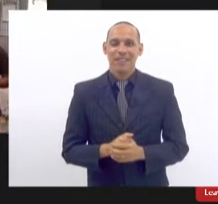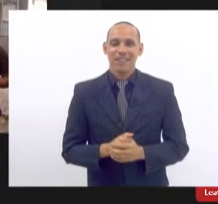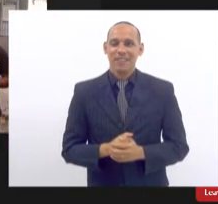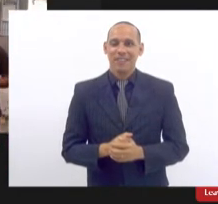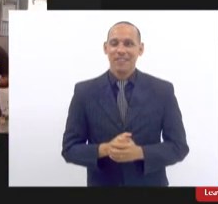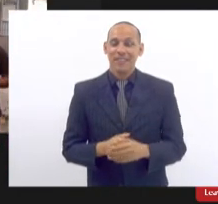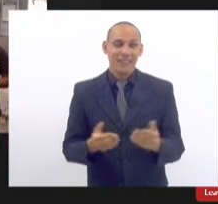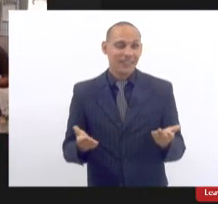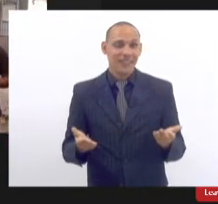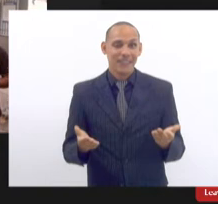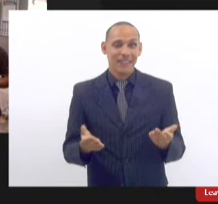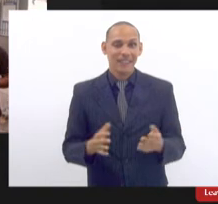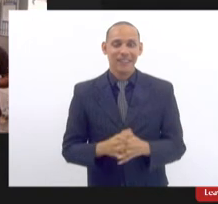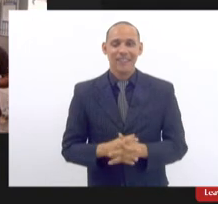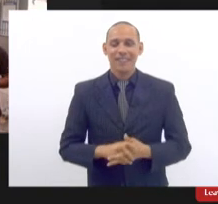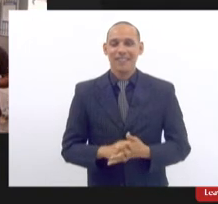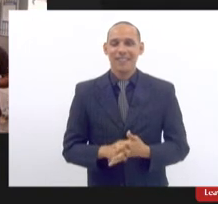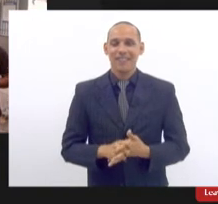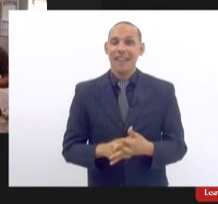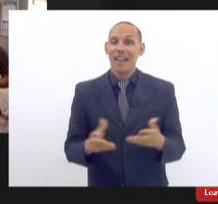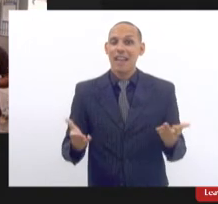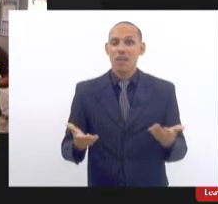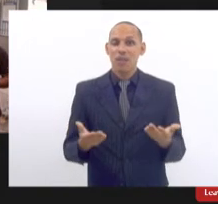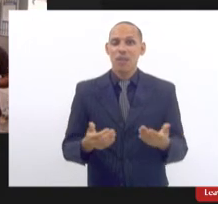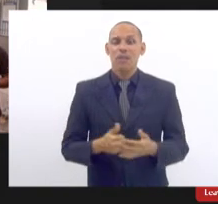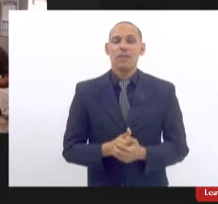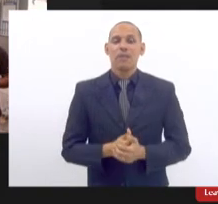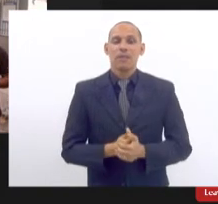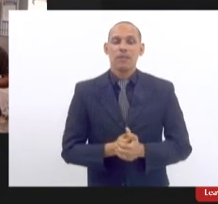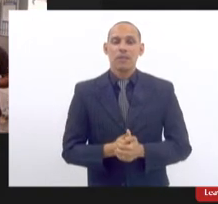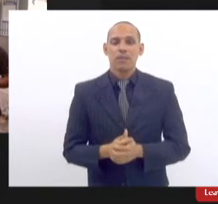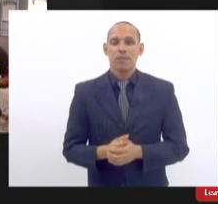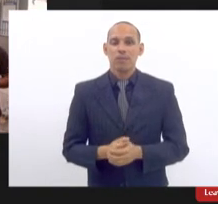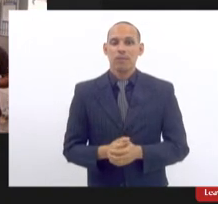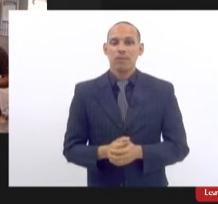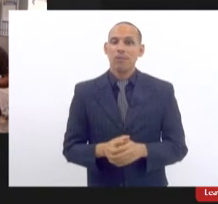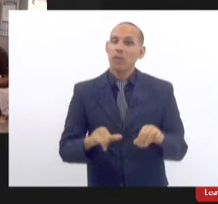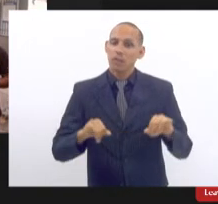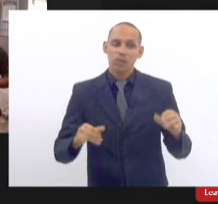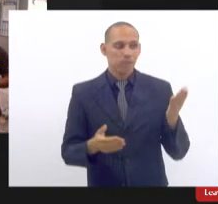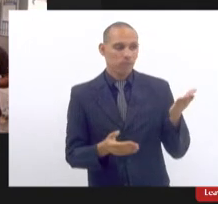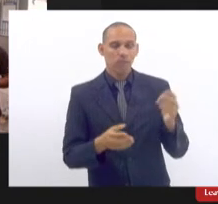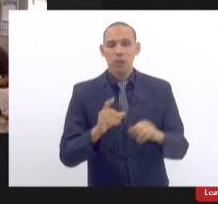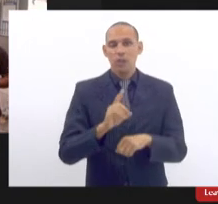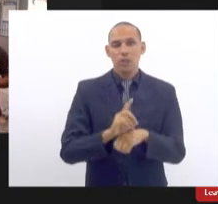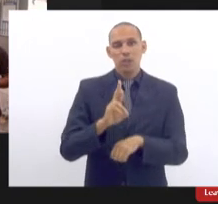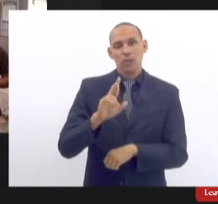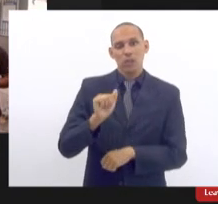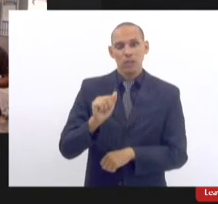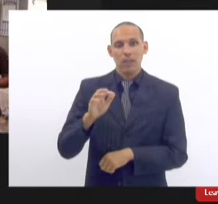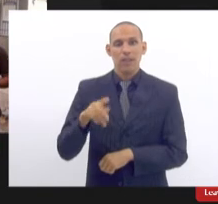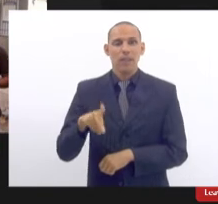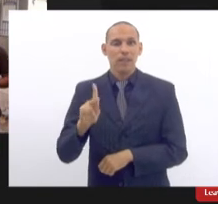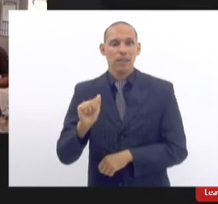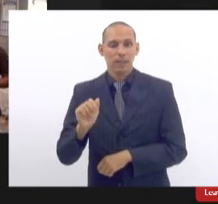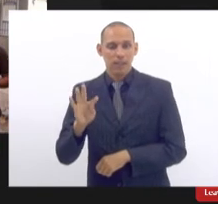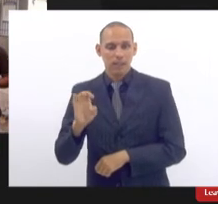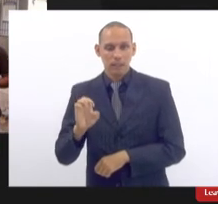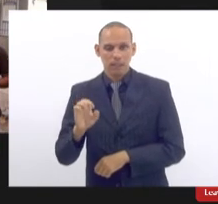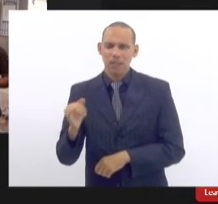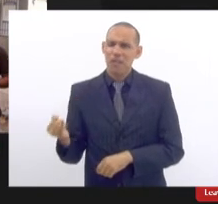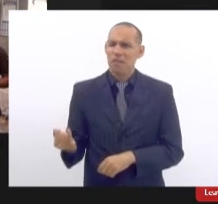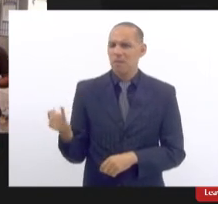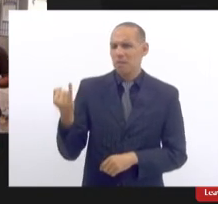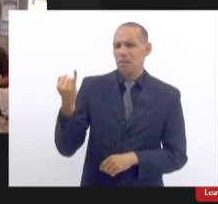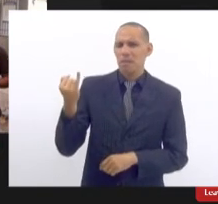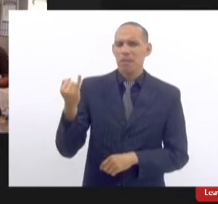então possamos agora então como eu anunciei a doutora Kitty Crawford que é muito muito importante que